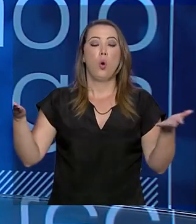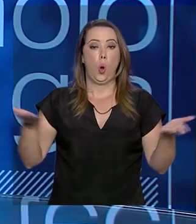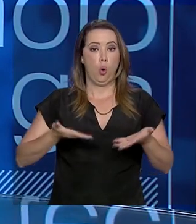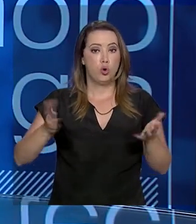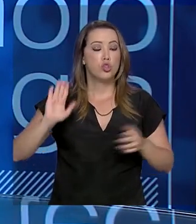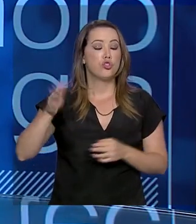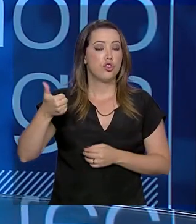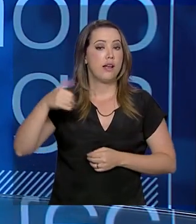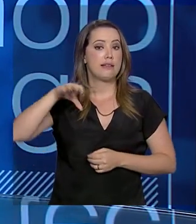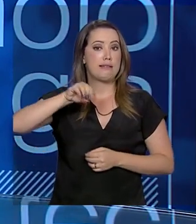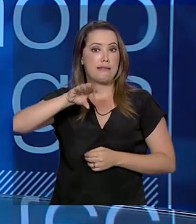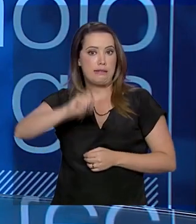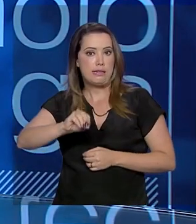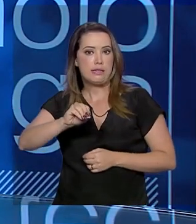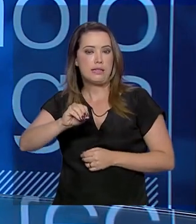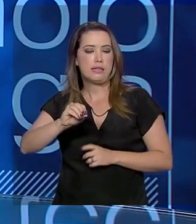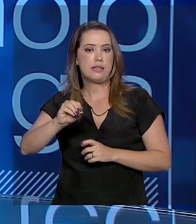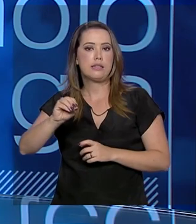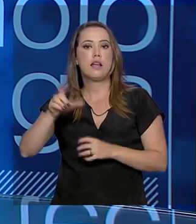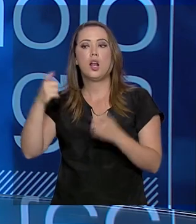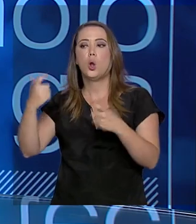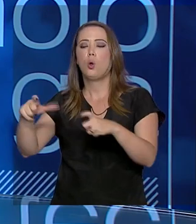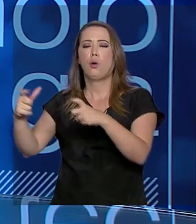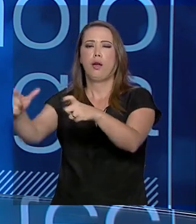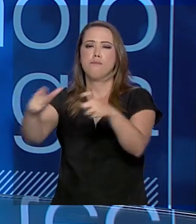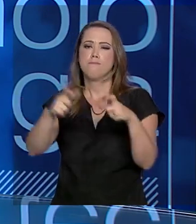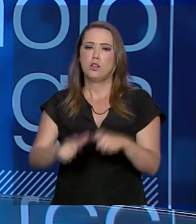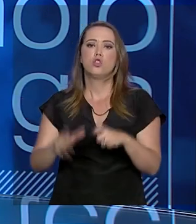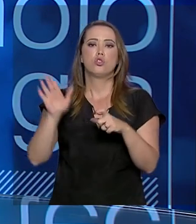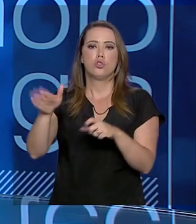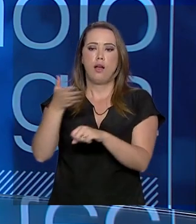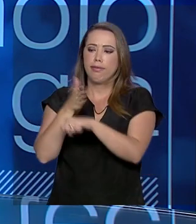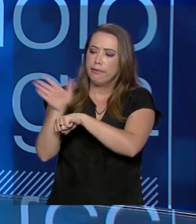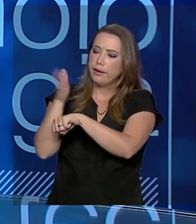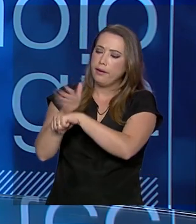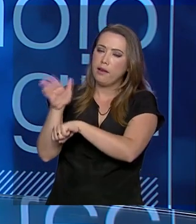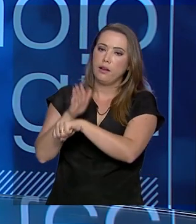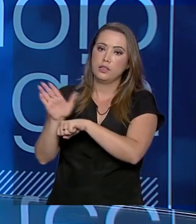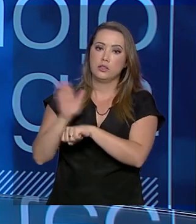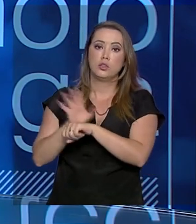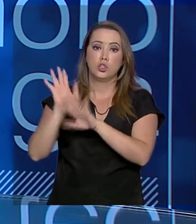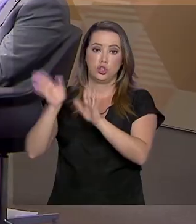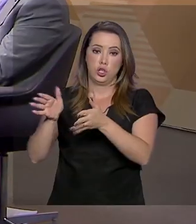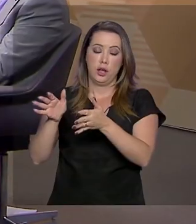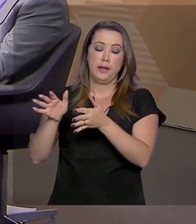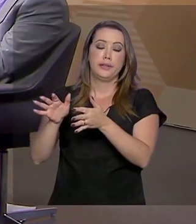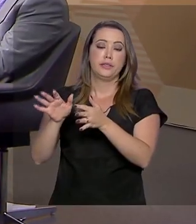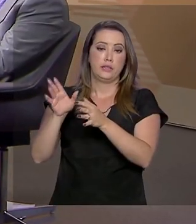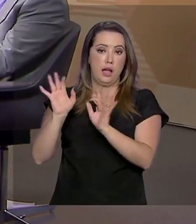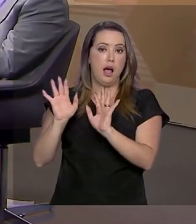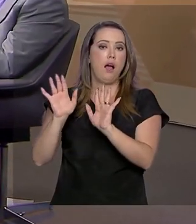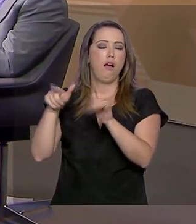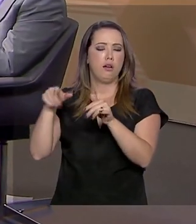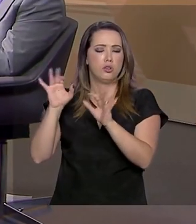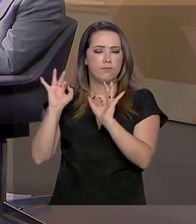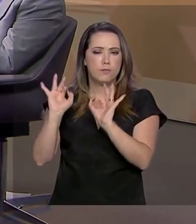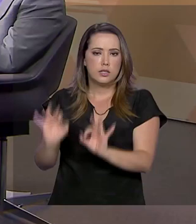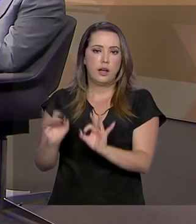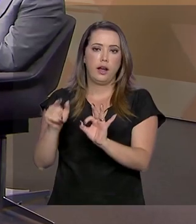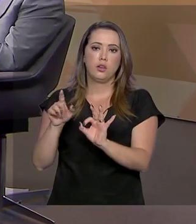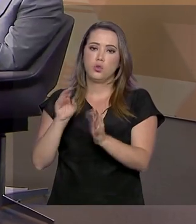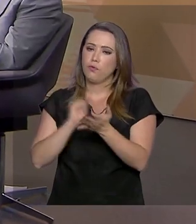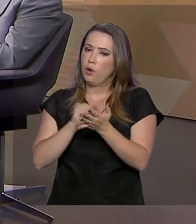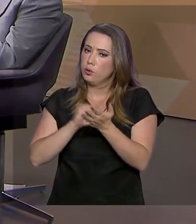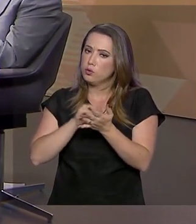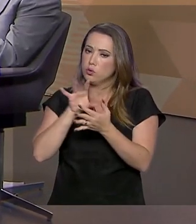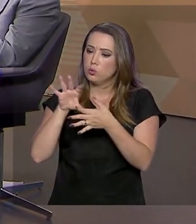foram treinadas no novo sistema, que está pronto desde setembro do ano passado, só faltando essa parte burocrática aí de alinhamento com outros entes.